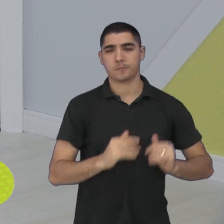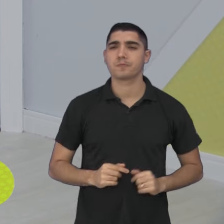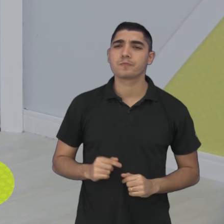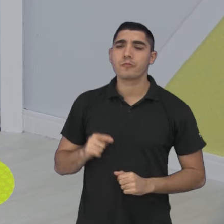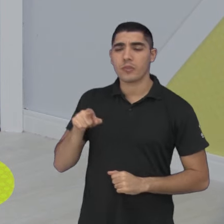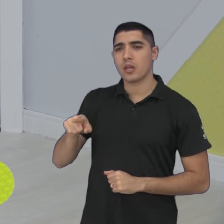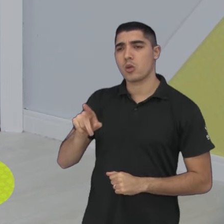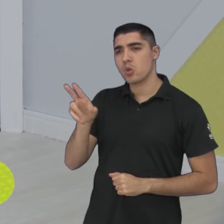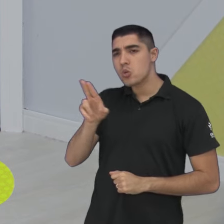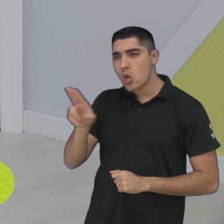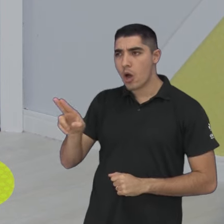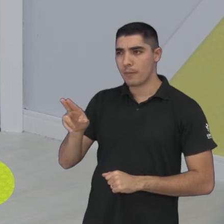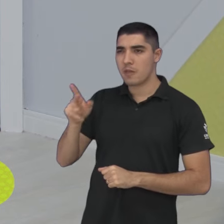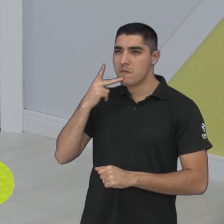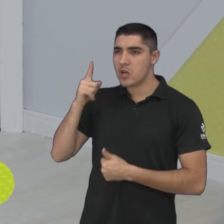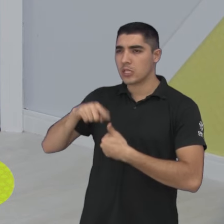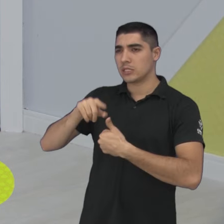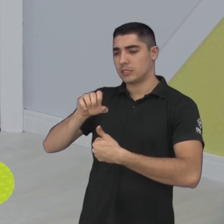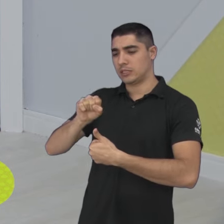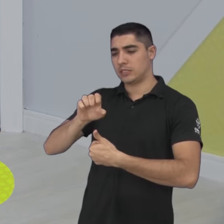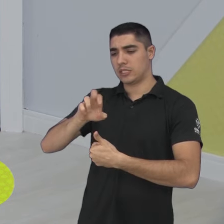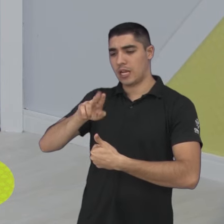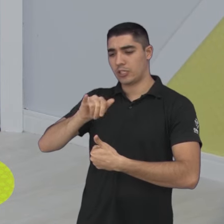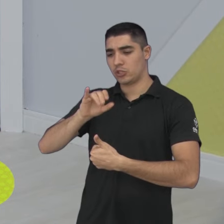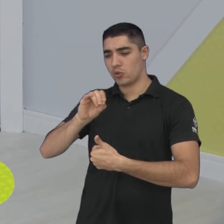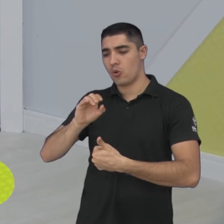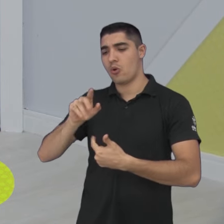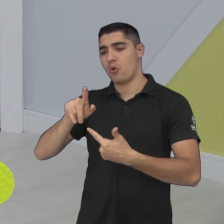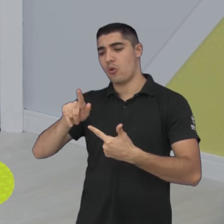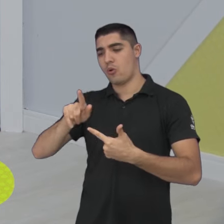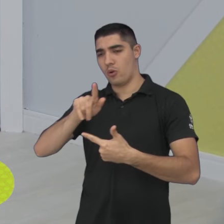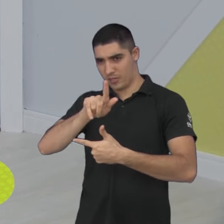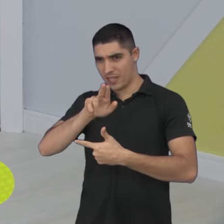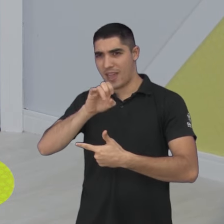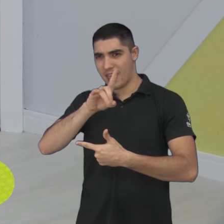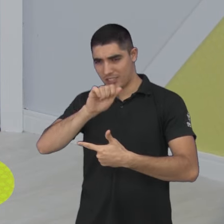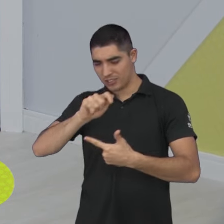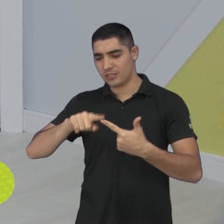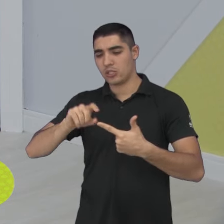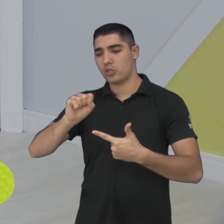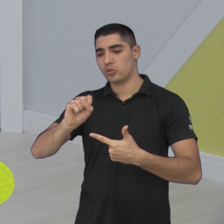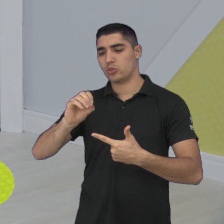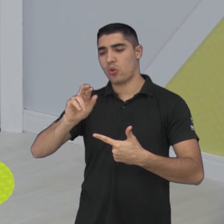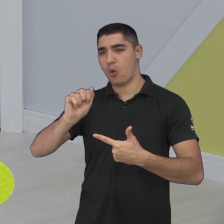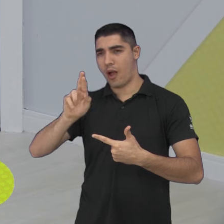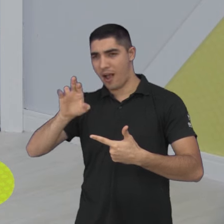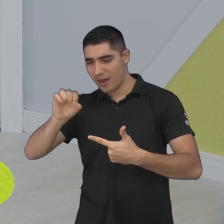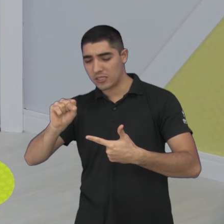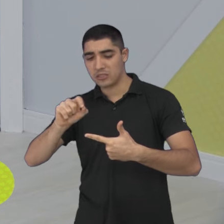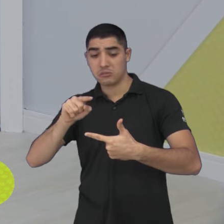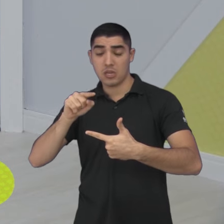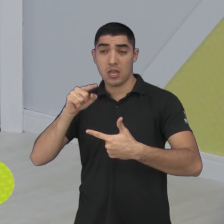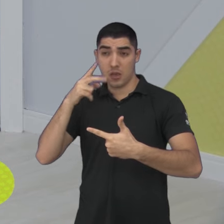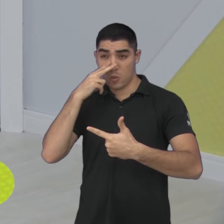cogitados, né? Tinha o Sérgio Guedes, tinha o Sérgio Soares, tinha outros nomes também rodando. Acredito que o nome do Sérgio tenha sido